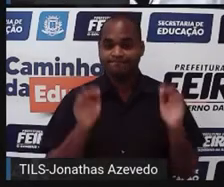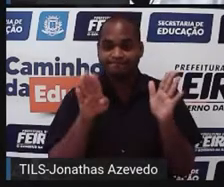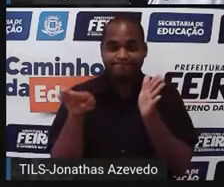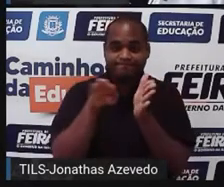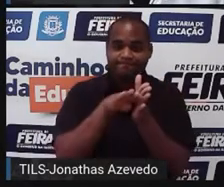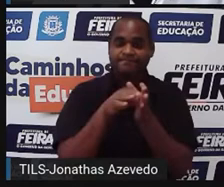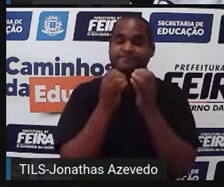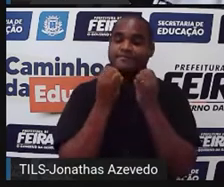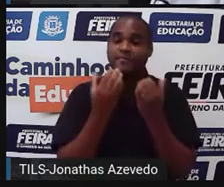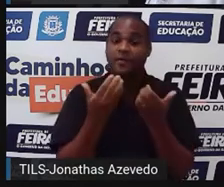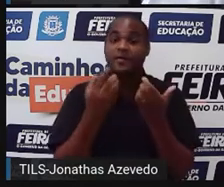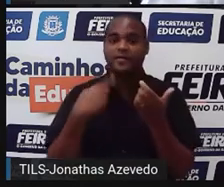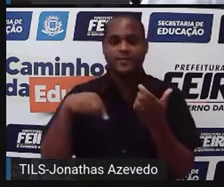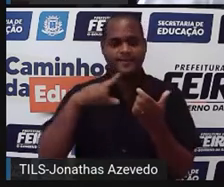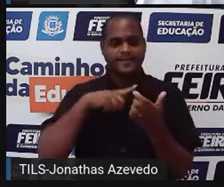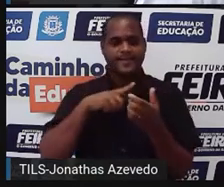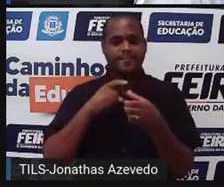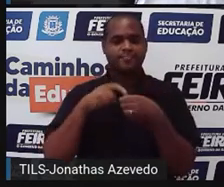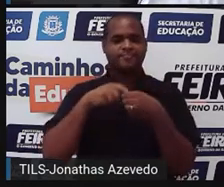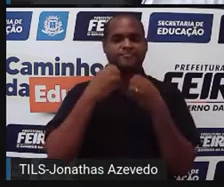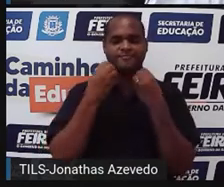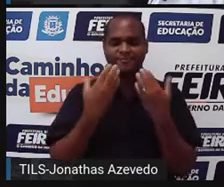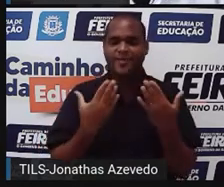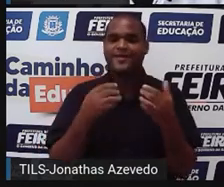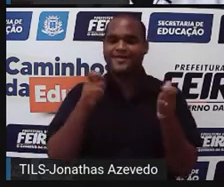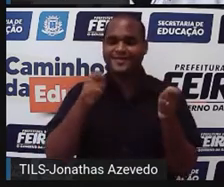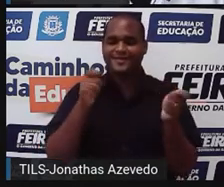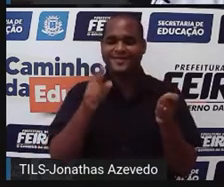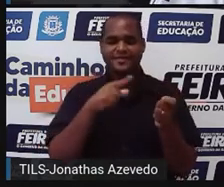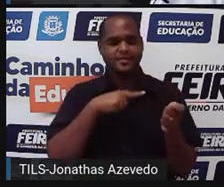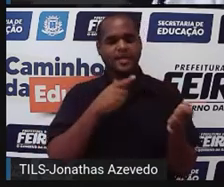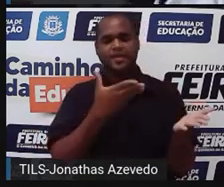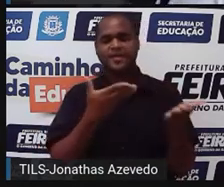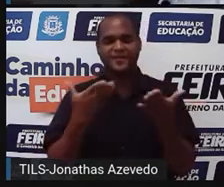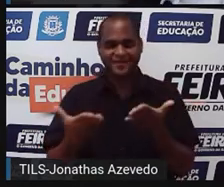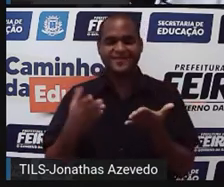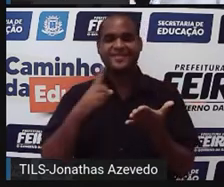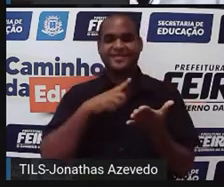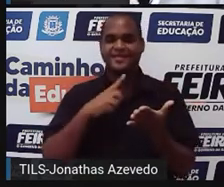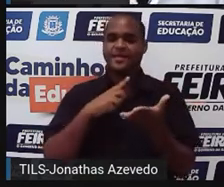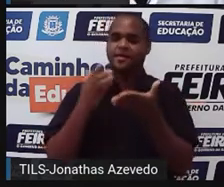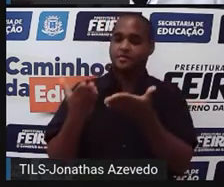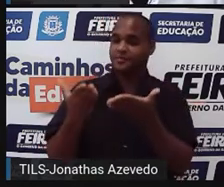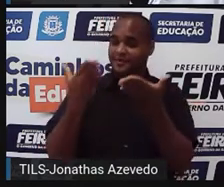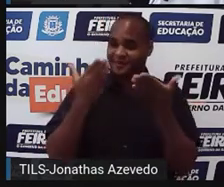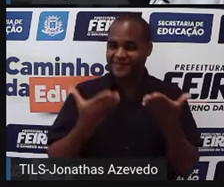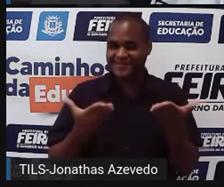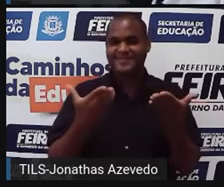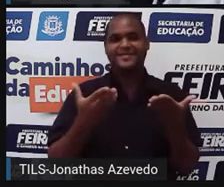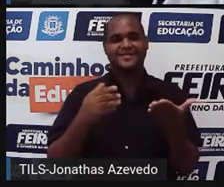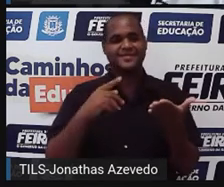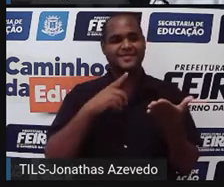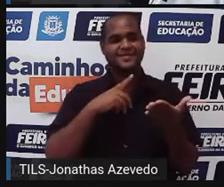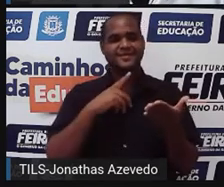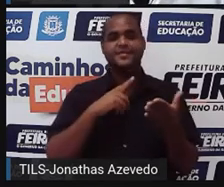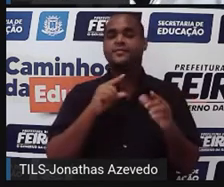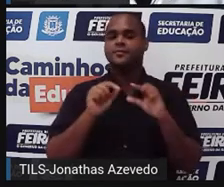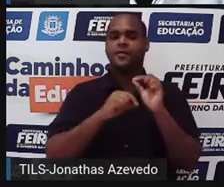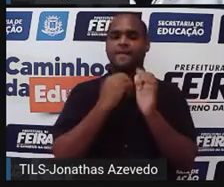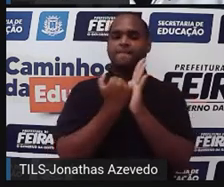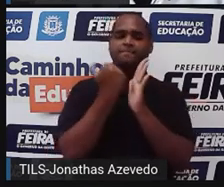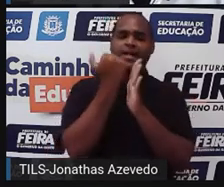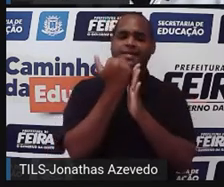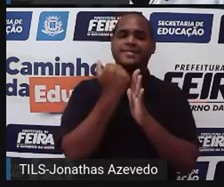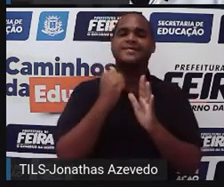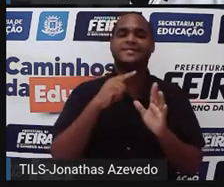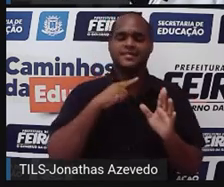Chegamos! Estamos de volta, é isso aí. Seja bem-vindo, seja bem-vinda mais uma